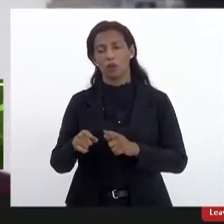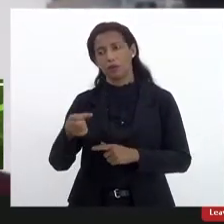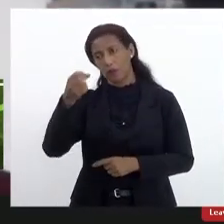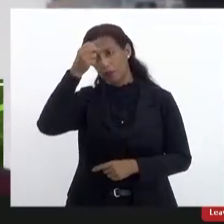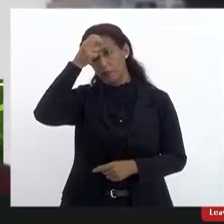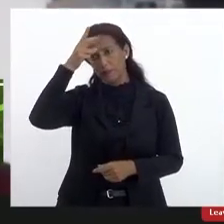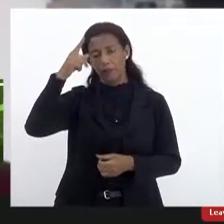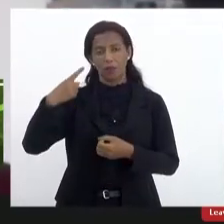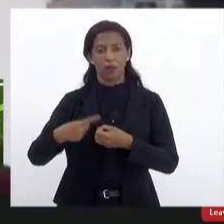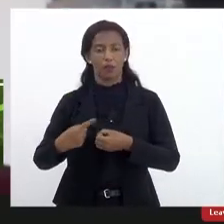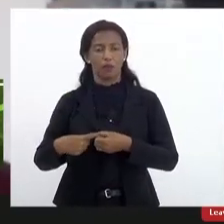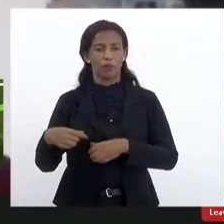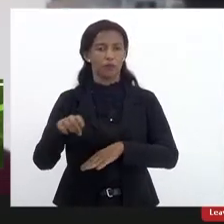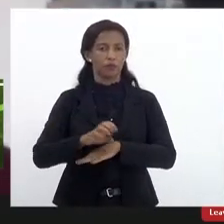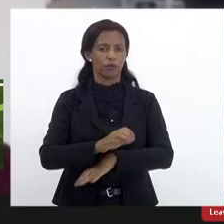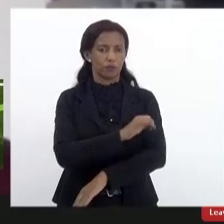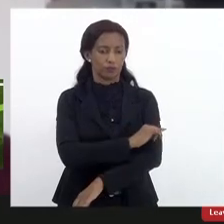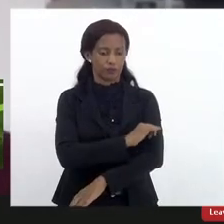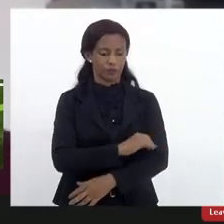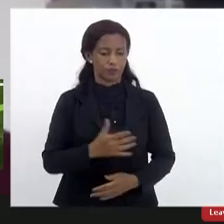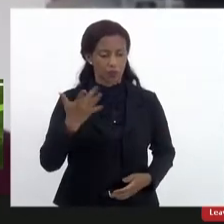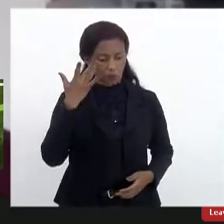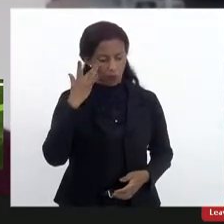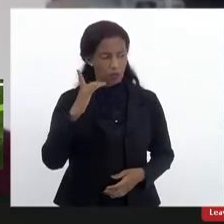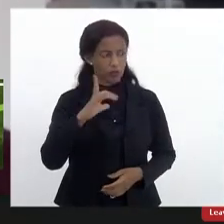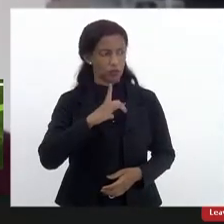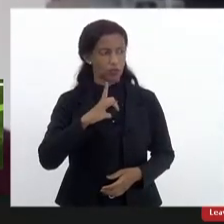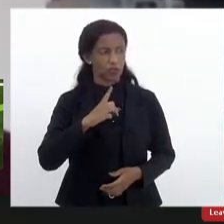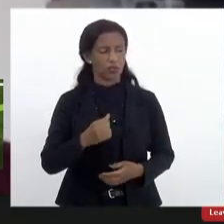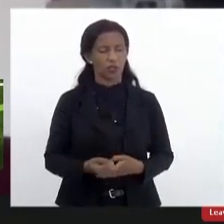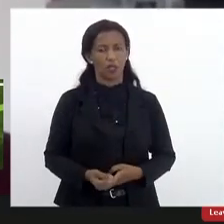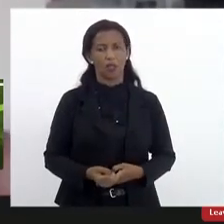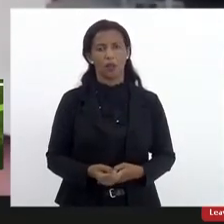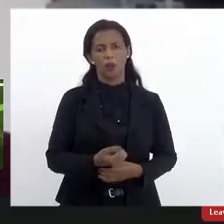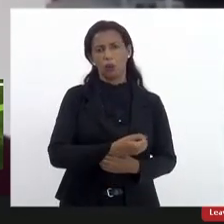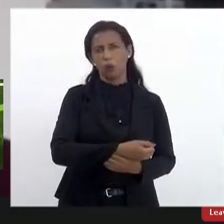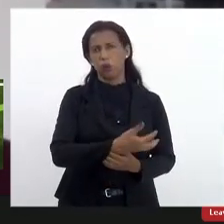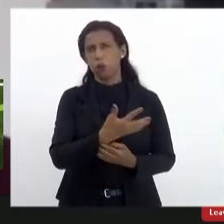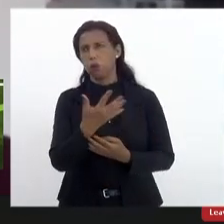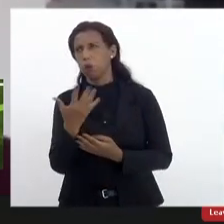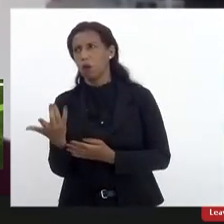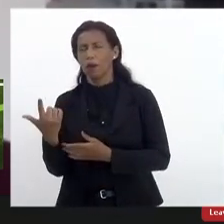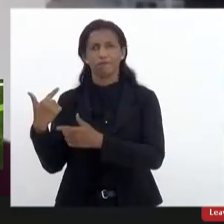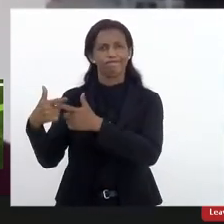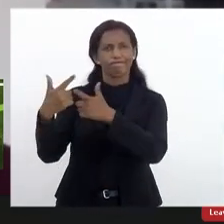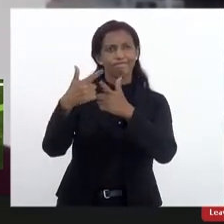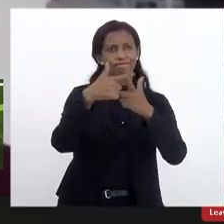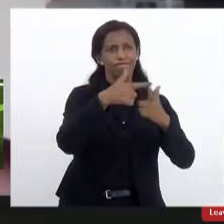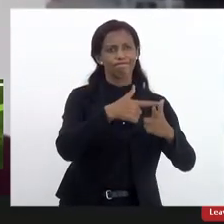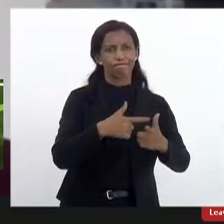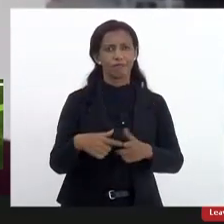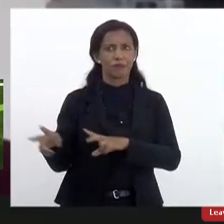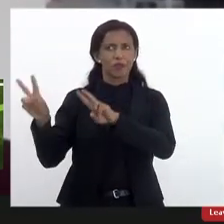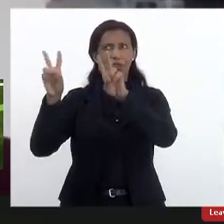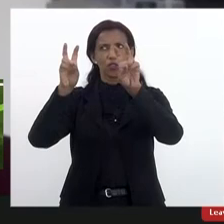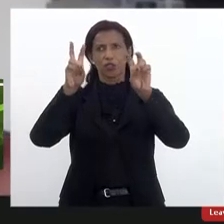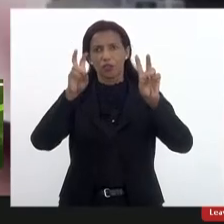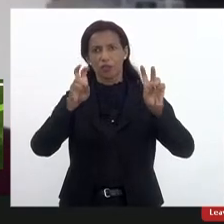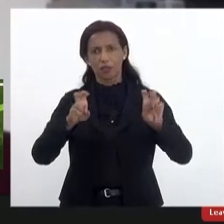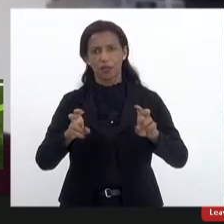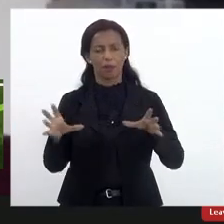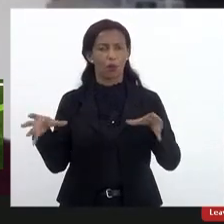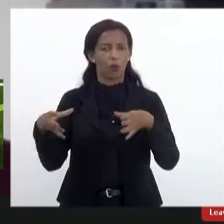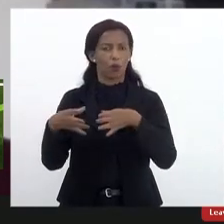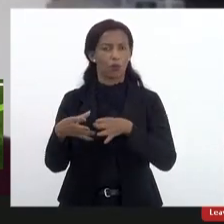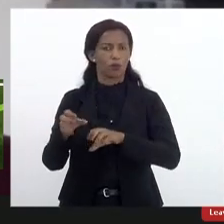educação do Rio de Janeiro eu acho que a gente tem é um leque enorme de situações de temas e de questões a